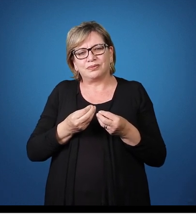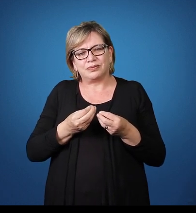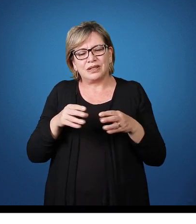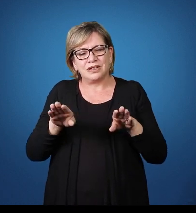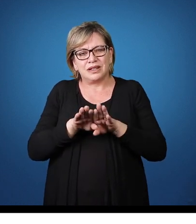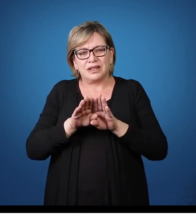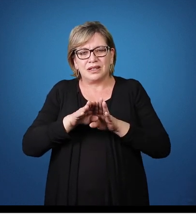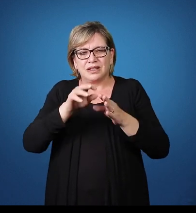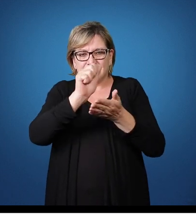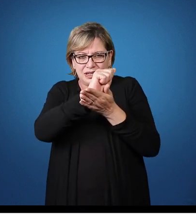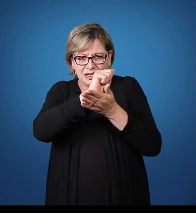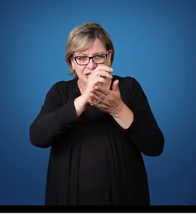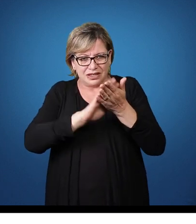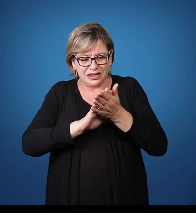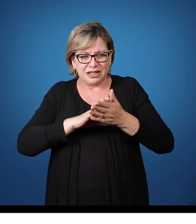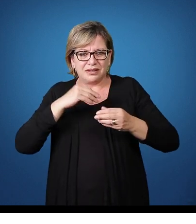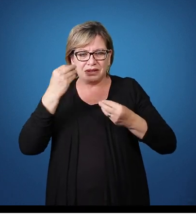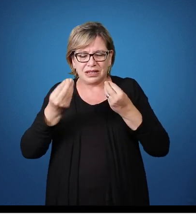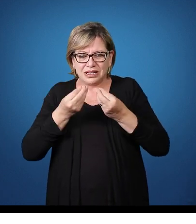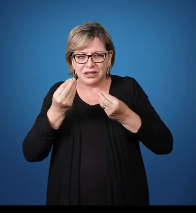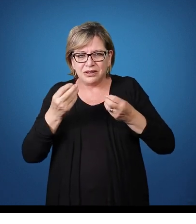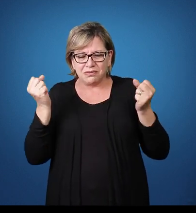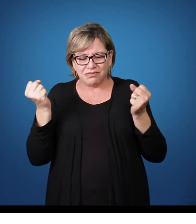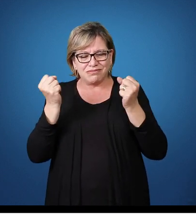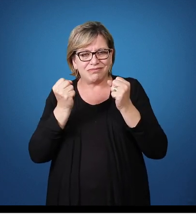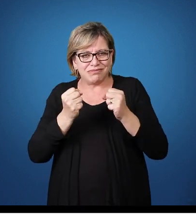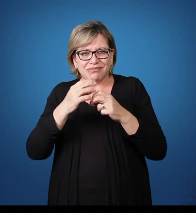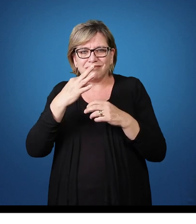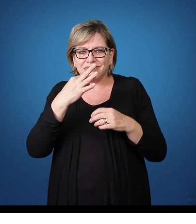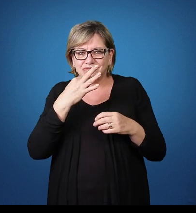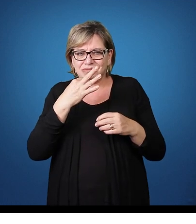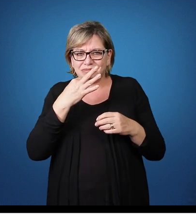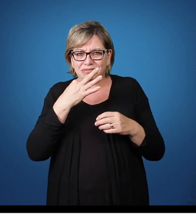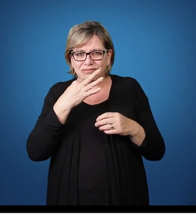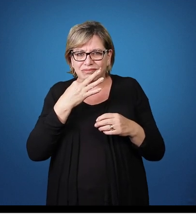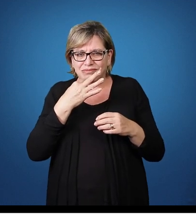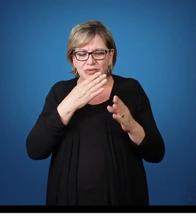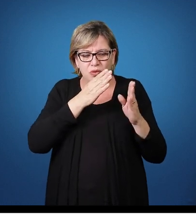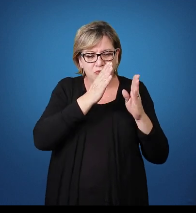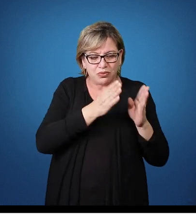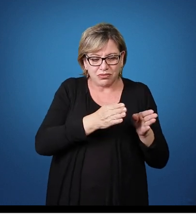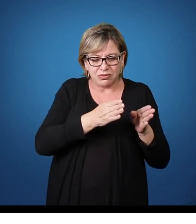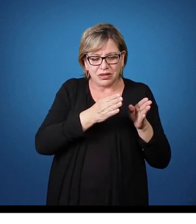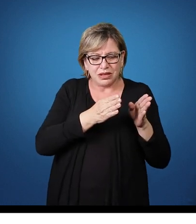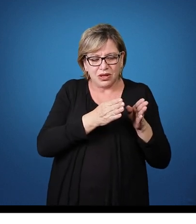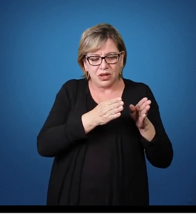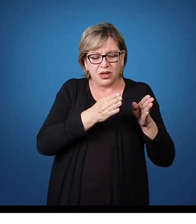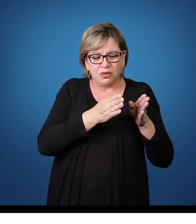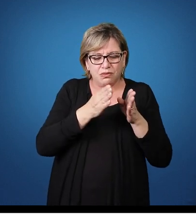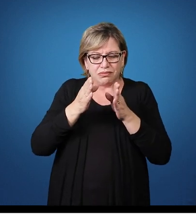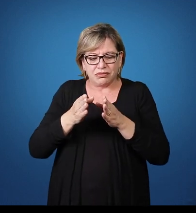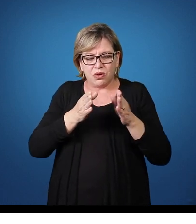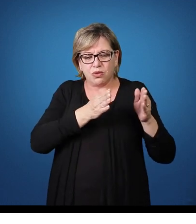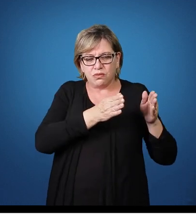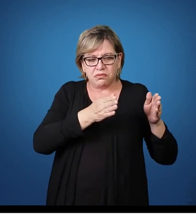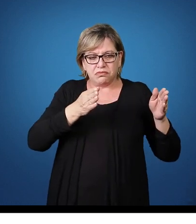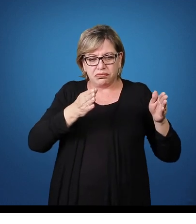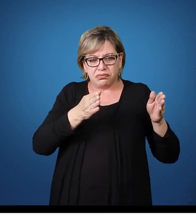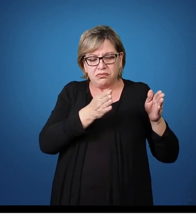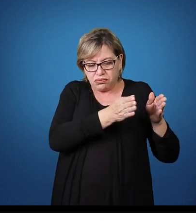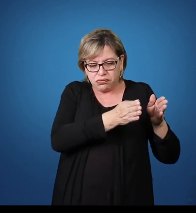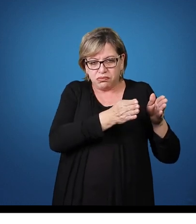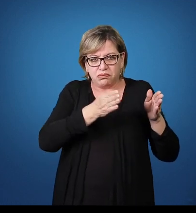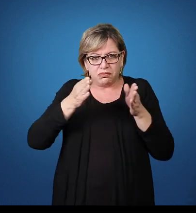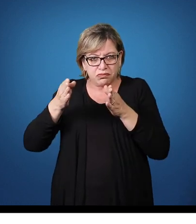Atividades Atividades para que ele Reconhecesse A questão De sequência Menor Maior Aonde ele